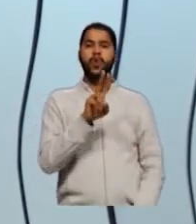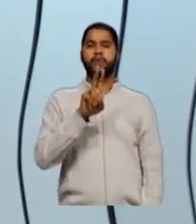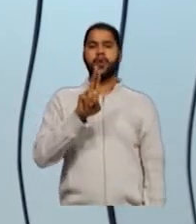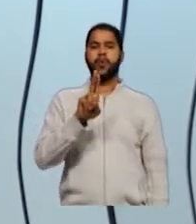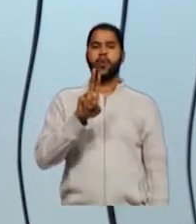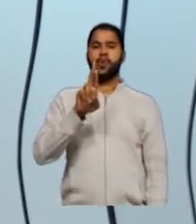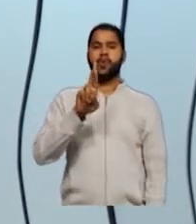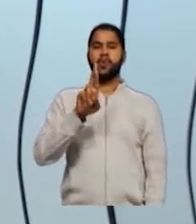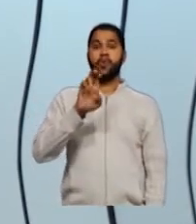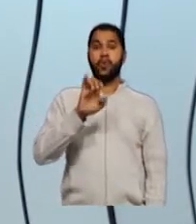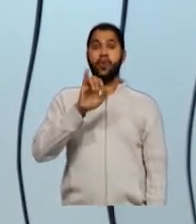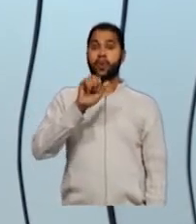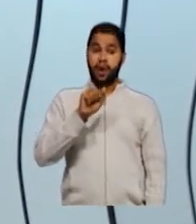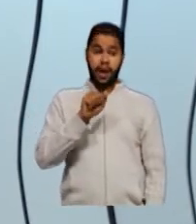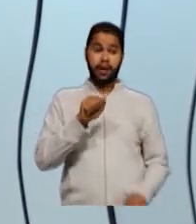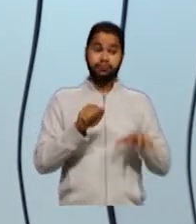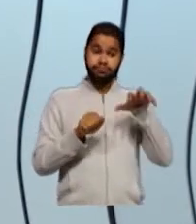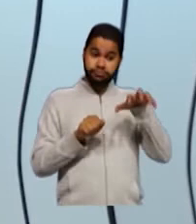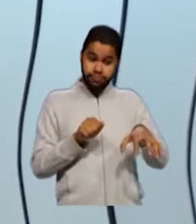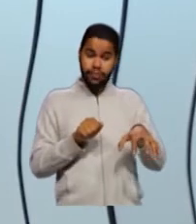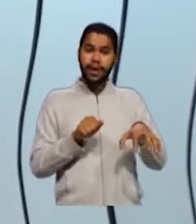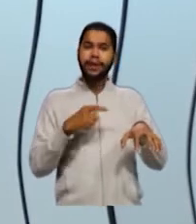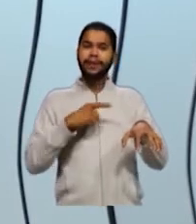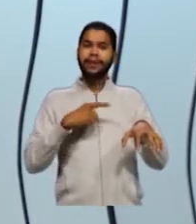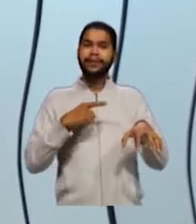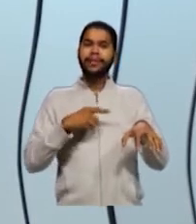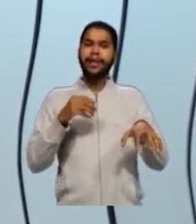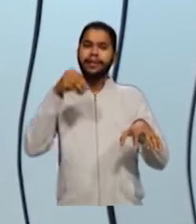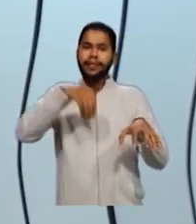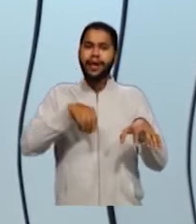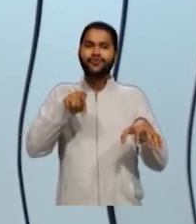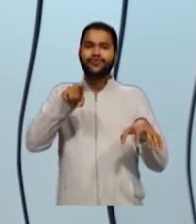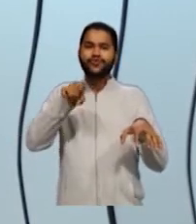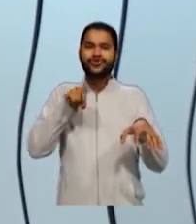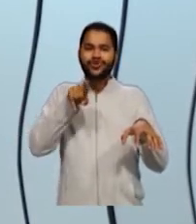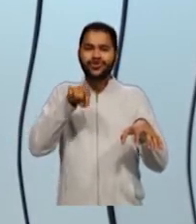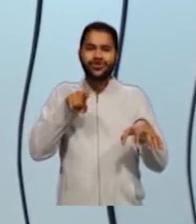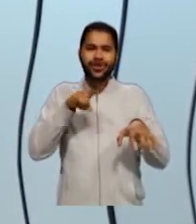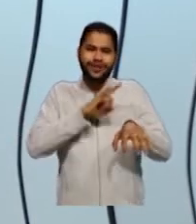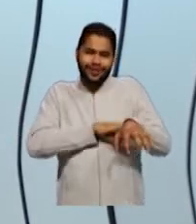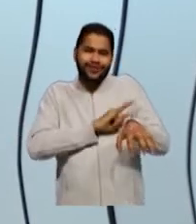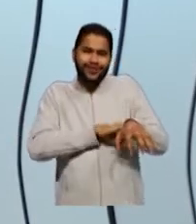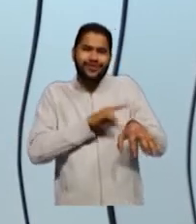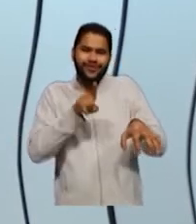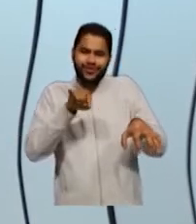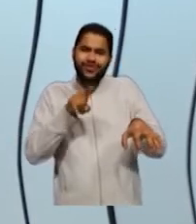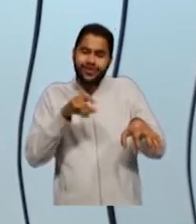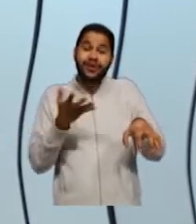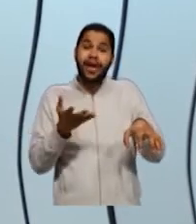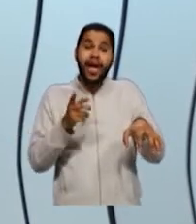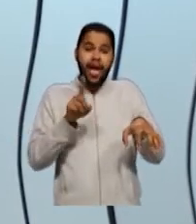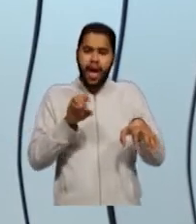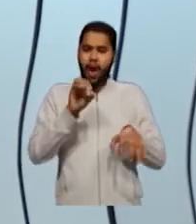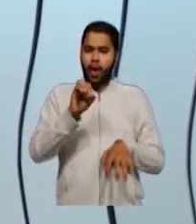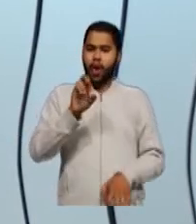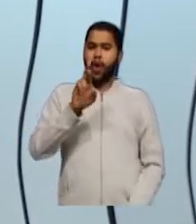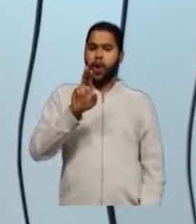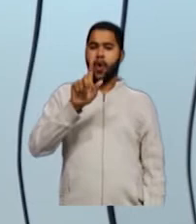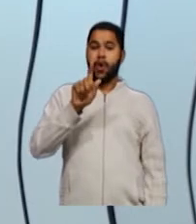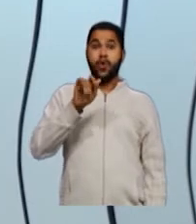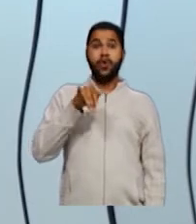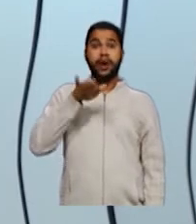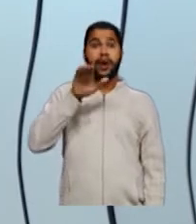Ureia é uma substância encontrada na urina dos seres vivos. Essa substância é uma substância orgânica.